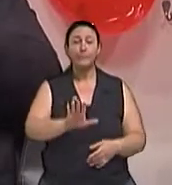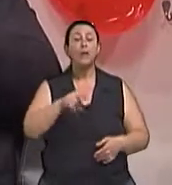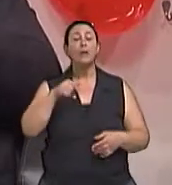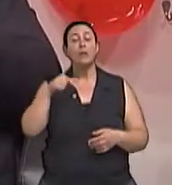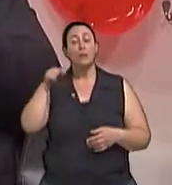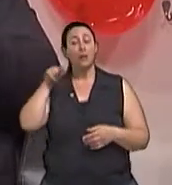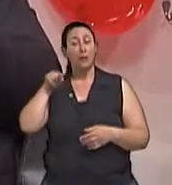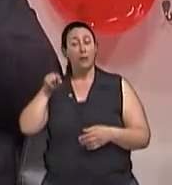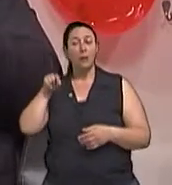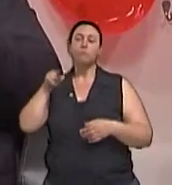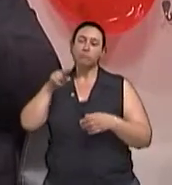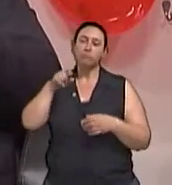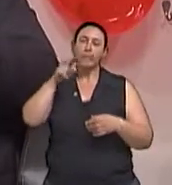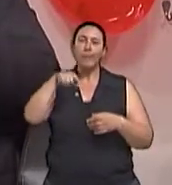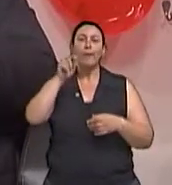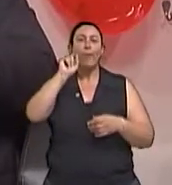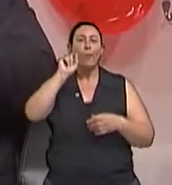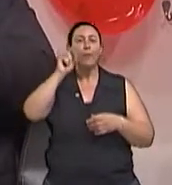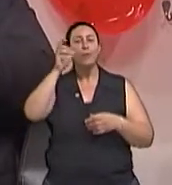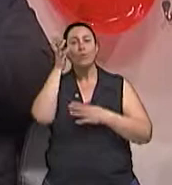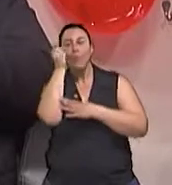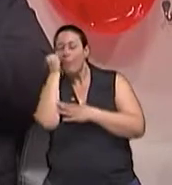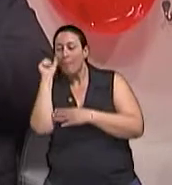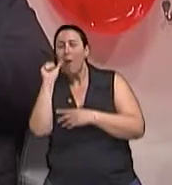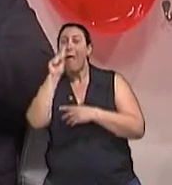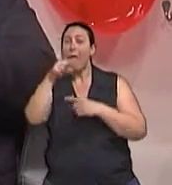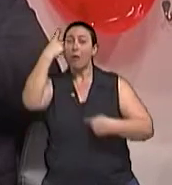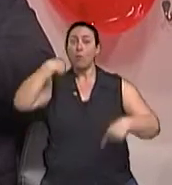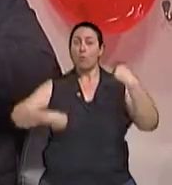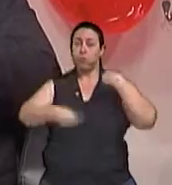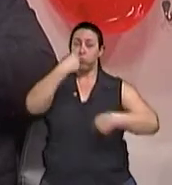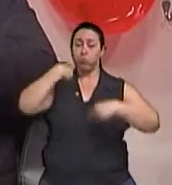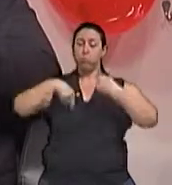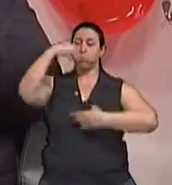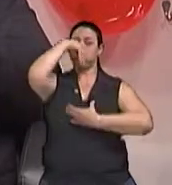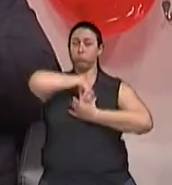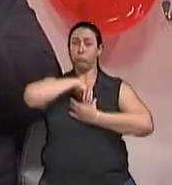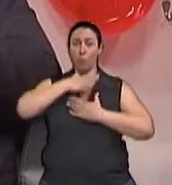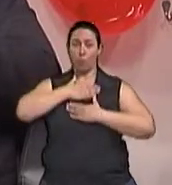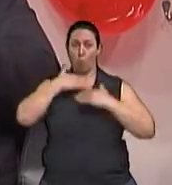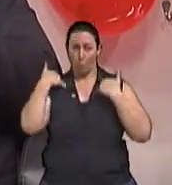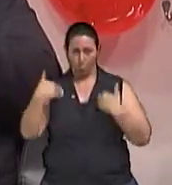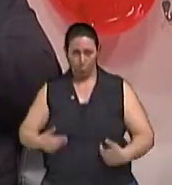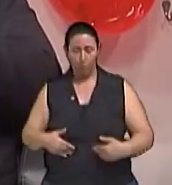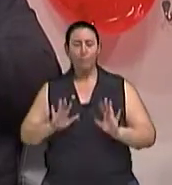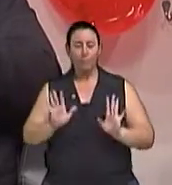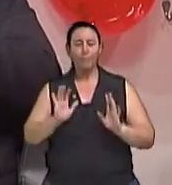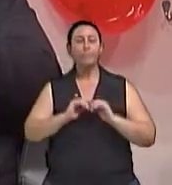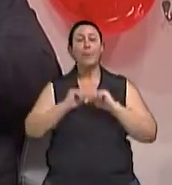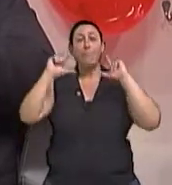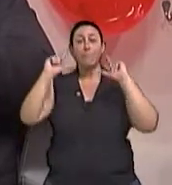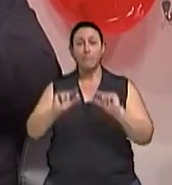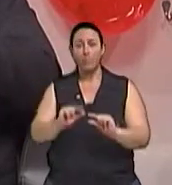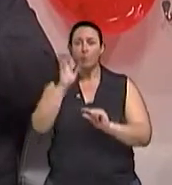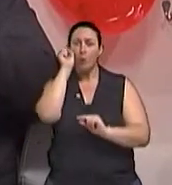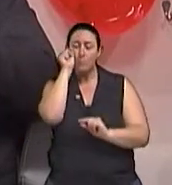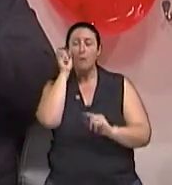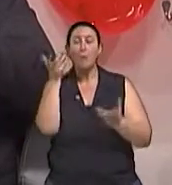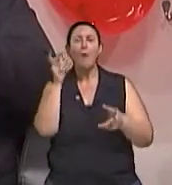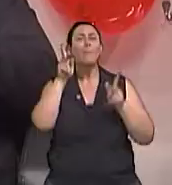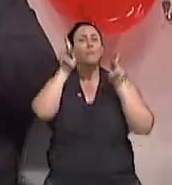sim é fisiológico, não necessariamente é doença, existe uma maior fragmentação do sono, né? Então, a pessoa